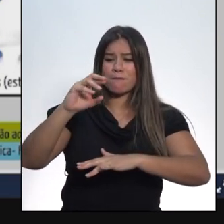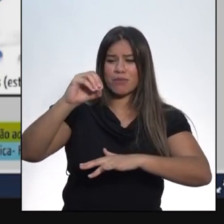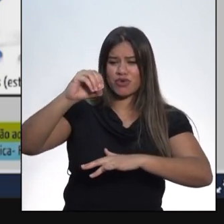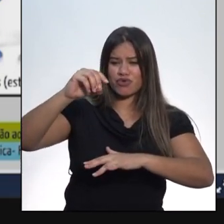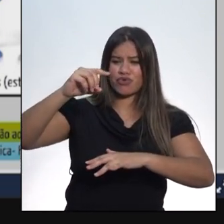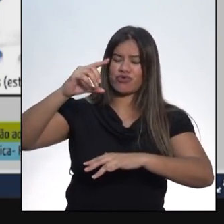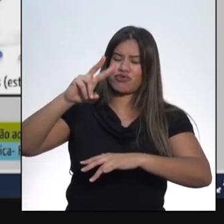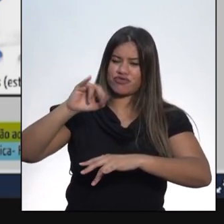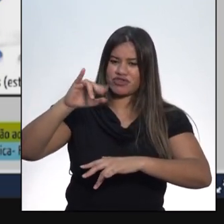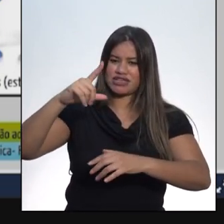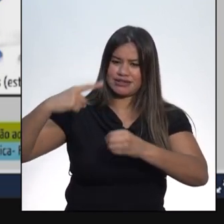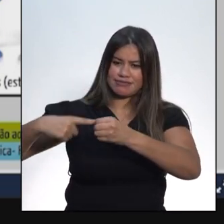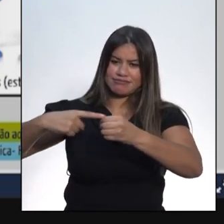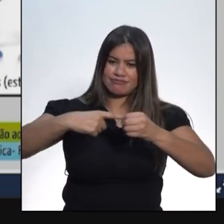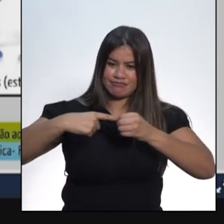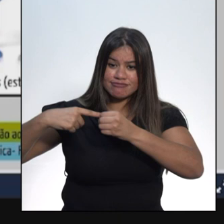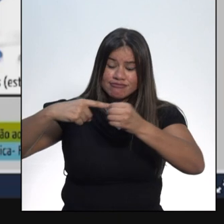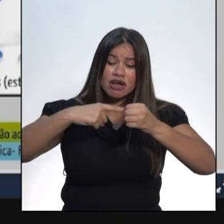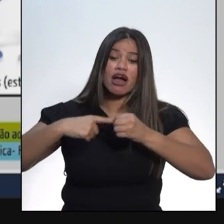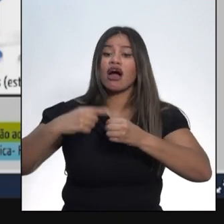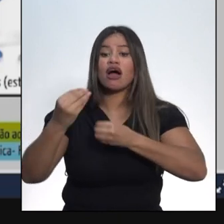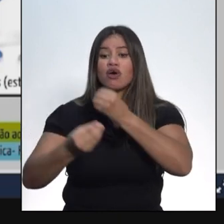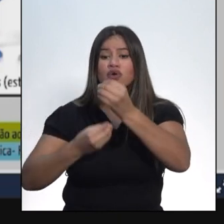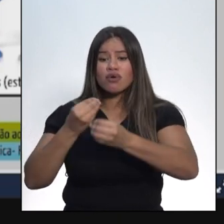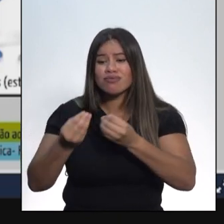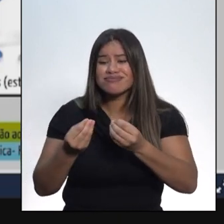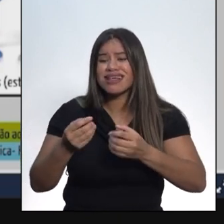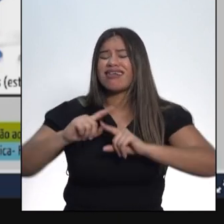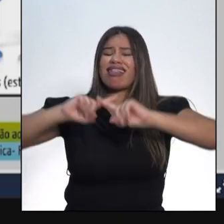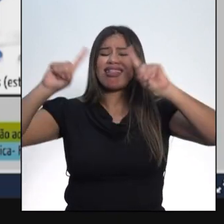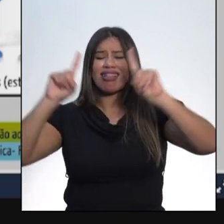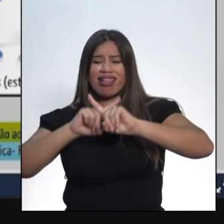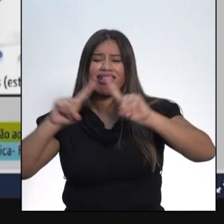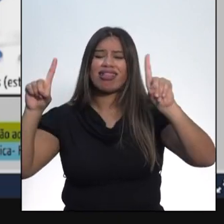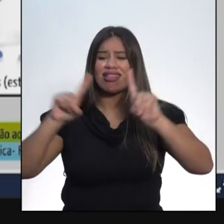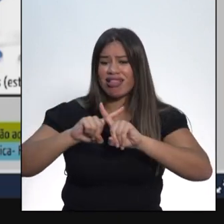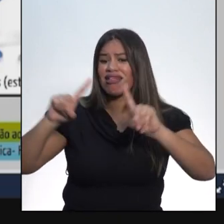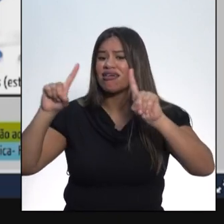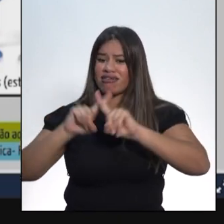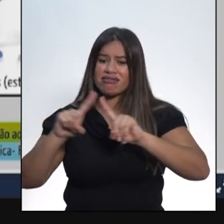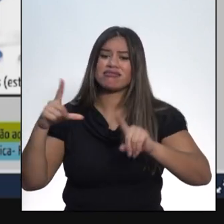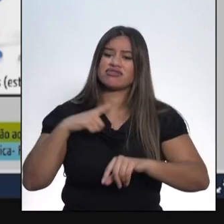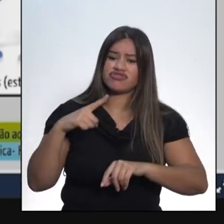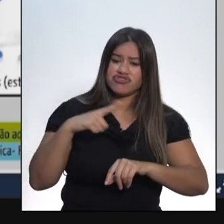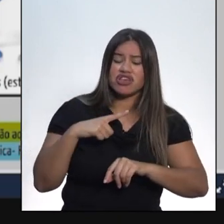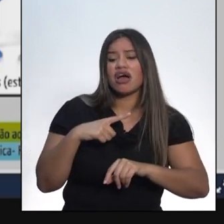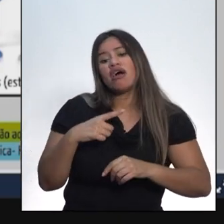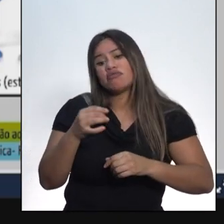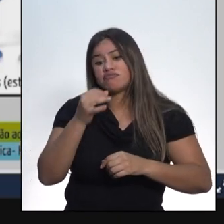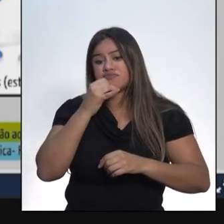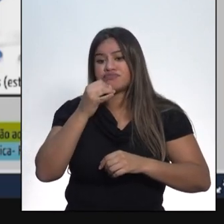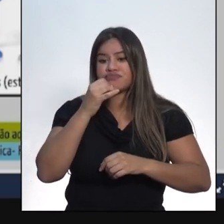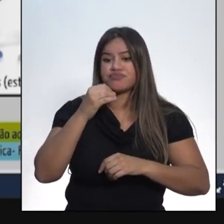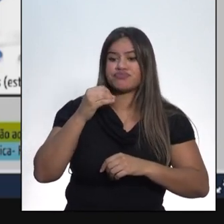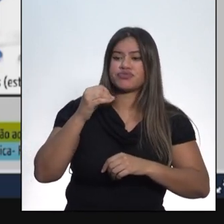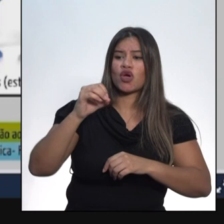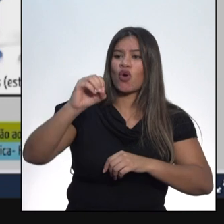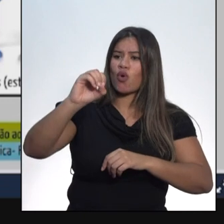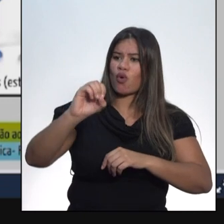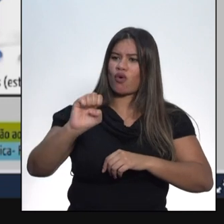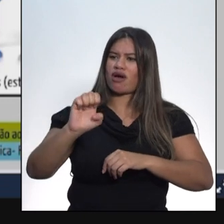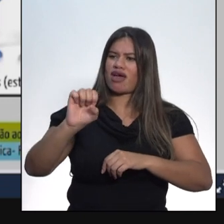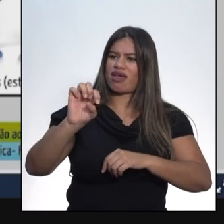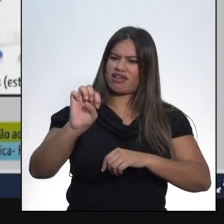principalmente daquelas que possuíam uma economia mais dinâmica, como era o caso do Oeste Paulista, pois elas não